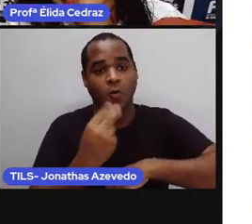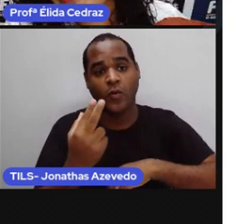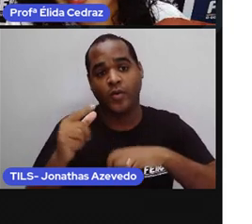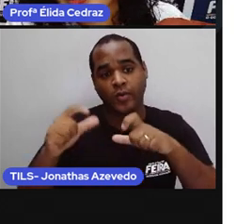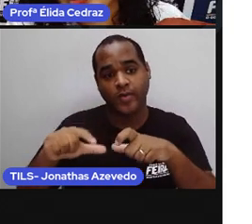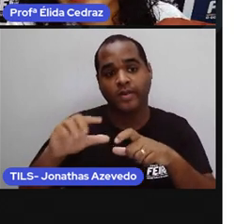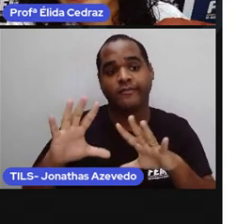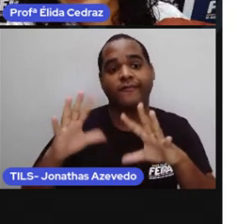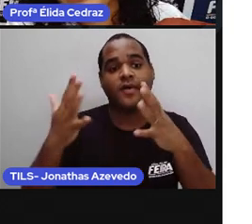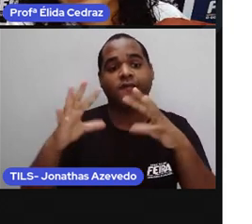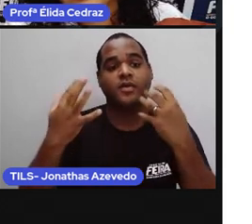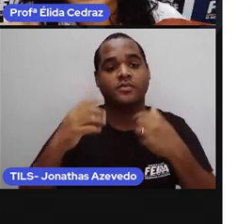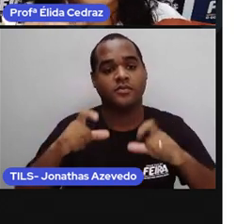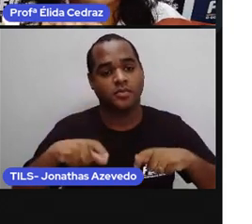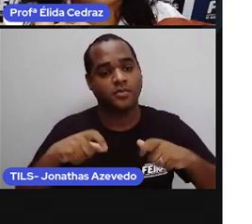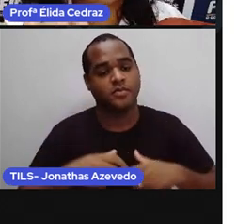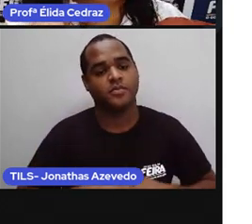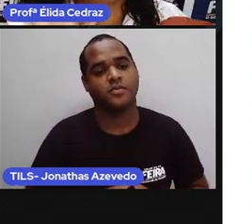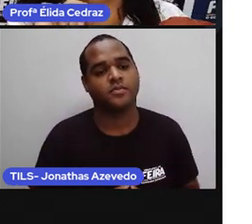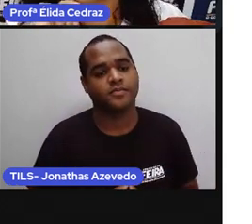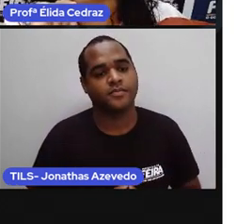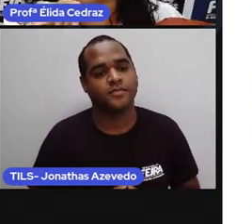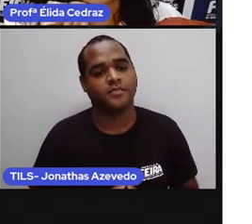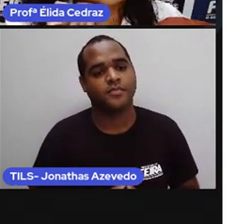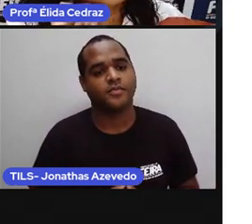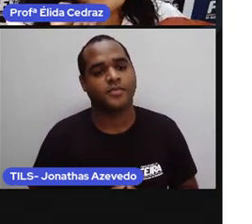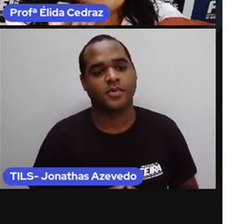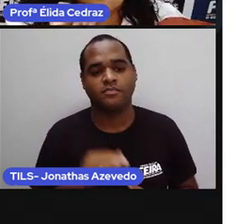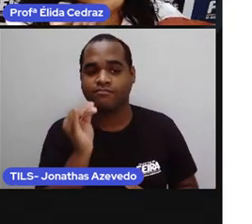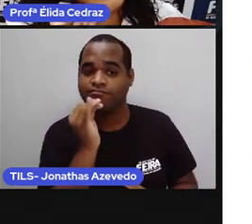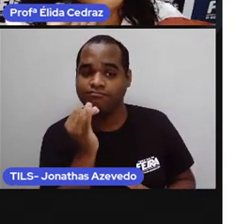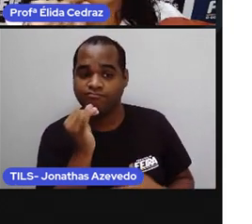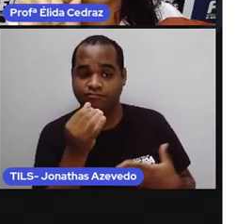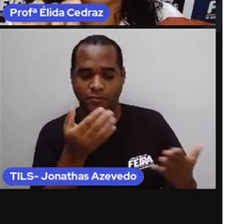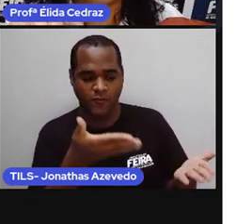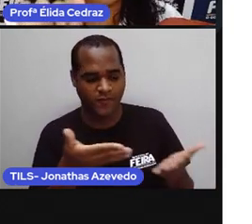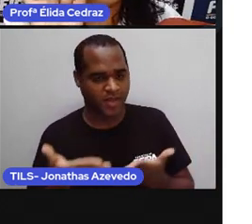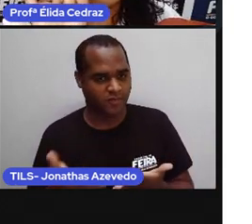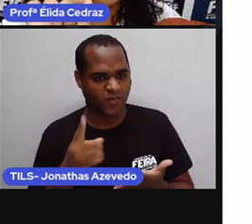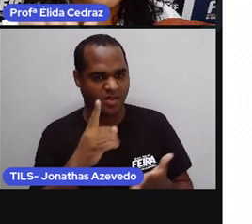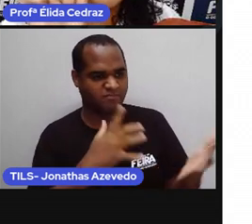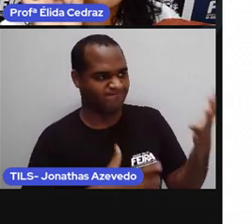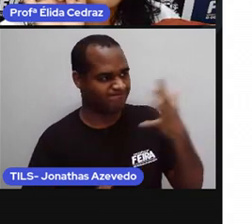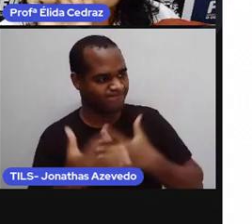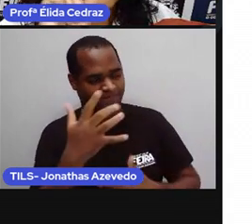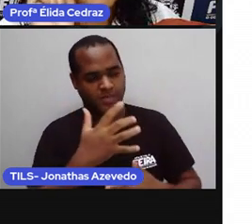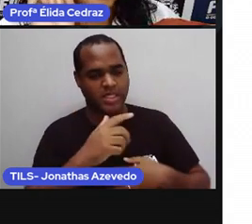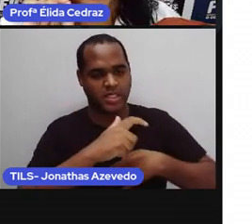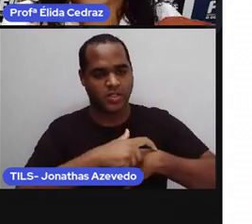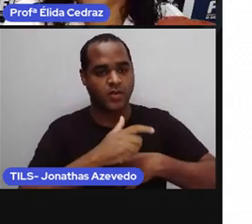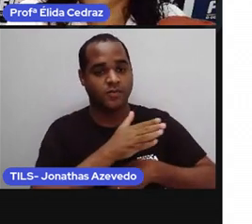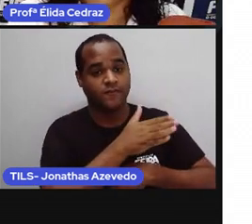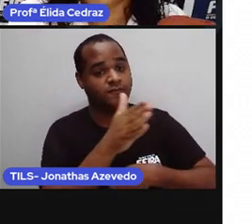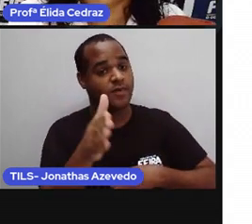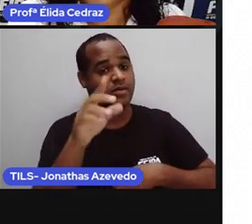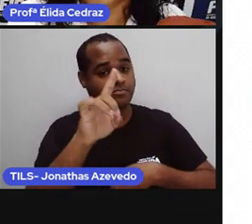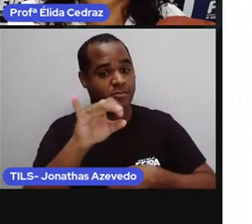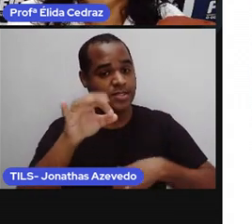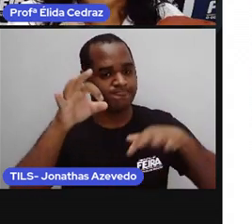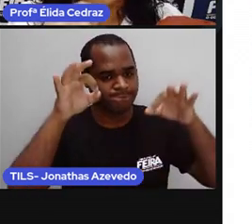onde vai ser a festa. Aí o seu convidado não vai se perder. Ele vai no lugar certinho.